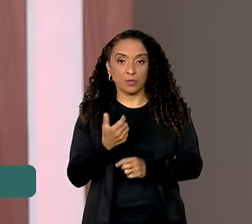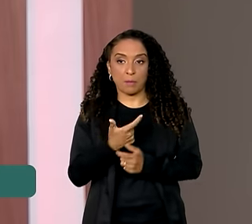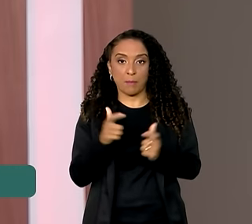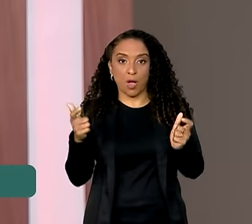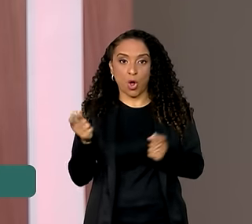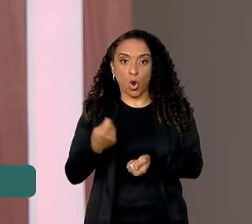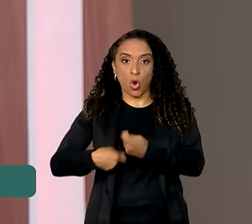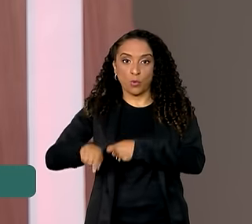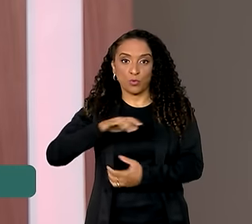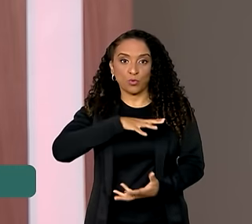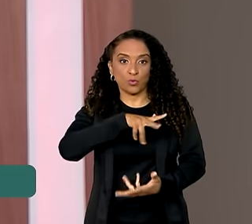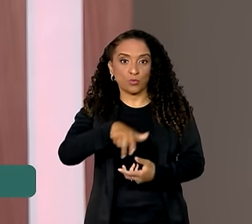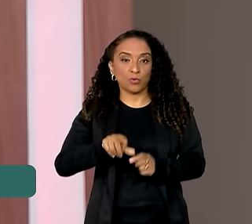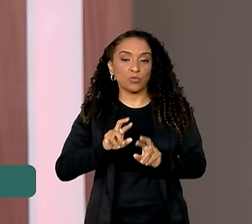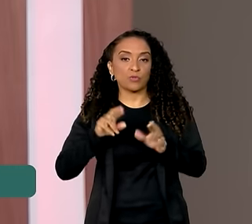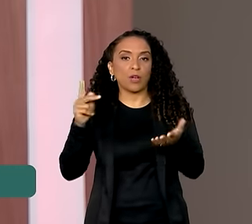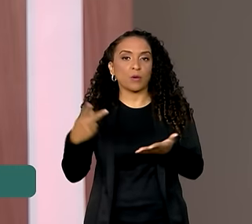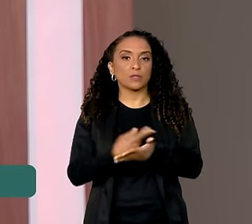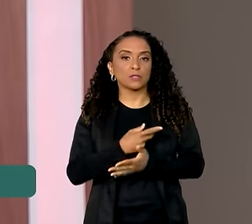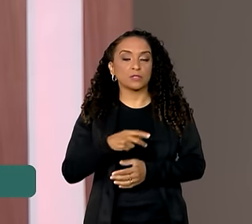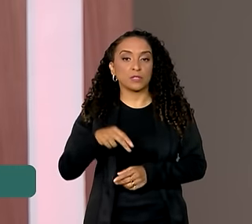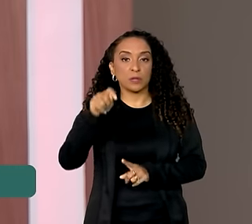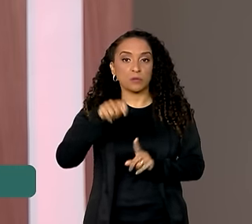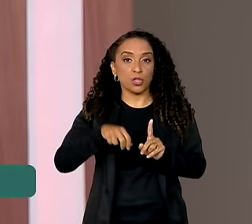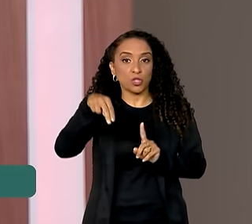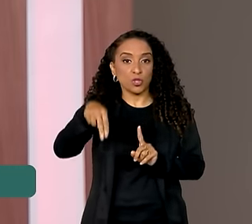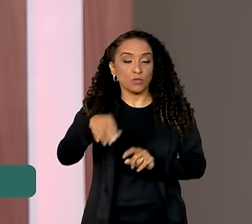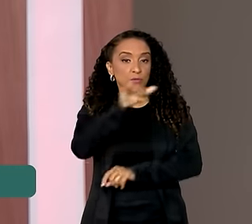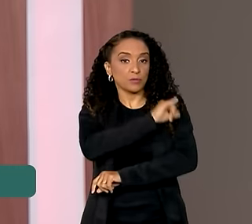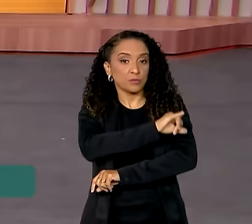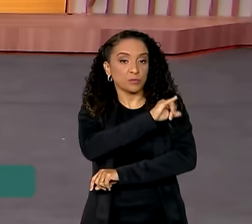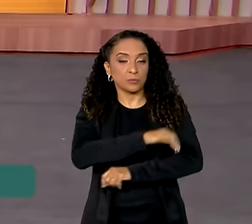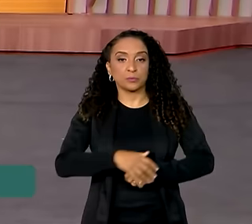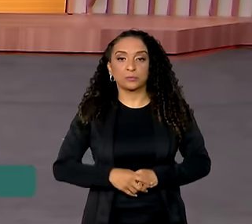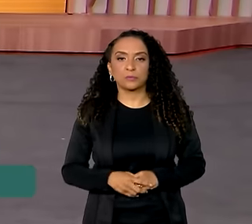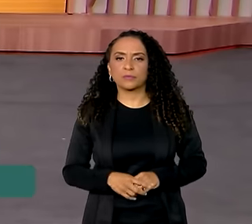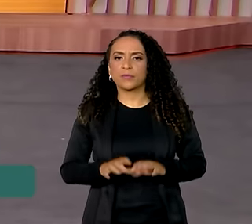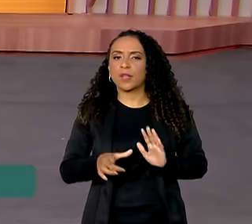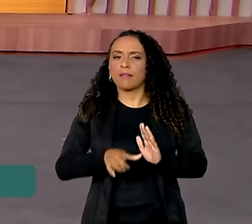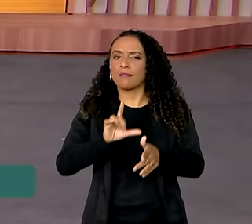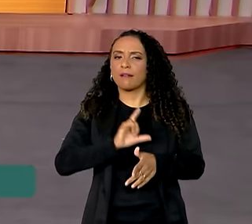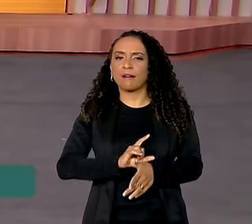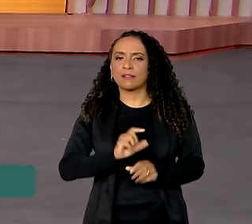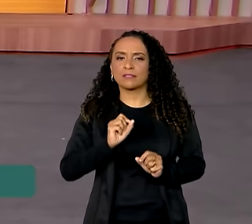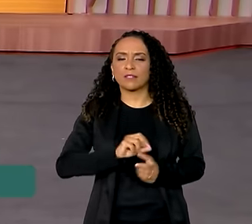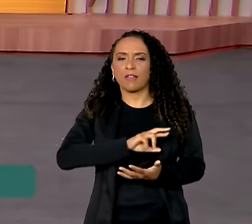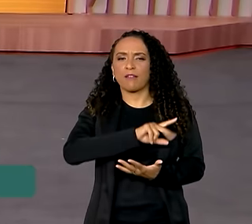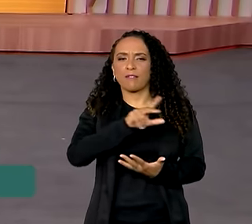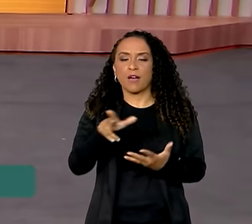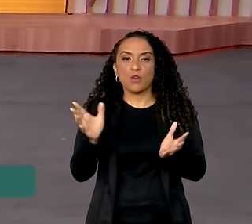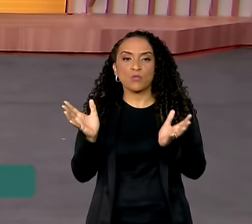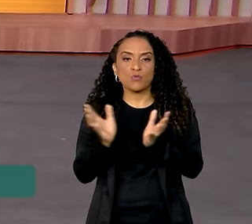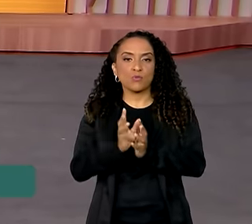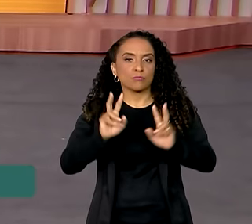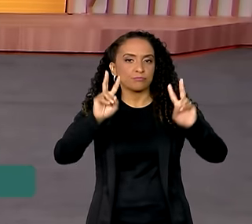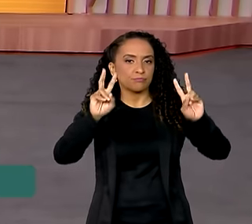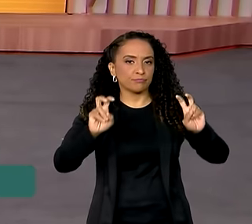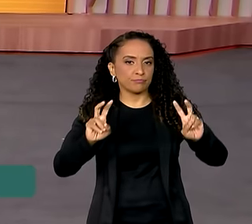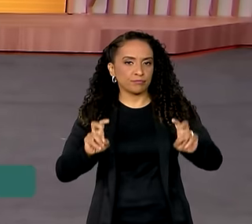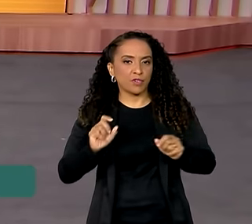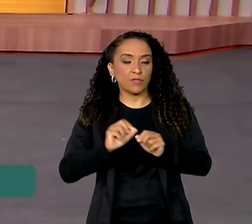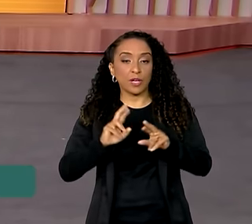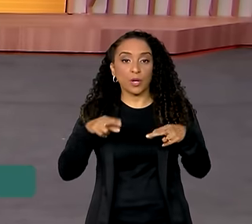economias do mundo, que vai ser realizado em novembro no Rio de Janeiro. Mas antes disso, vários grupos temáticos